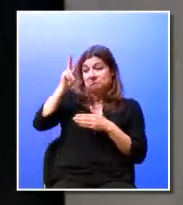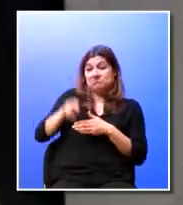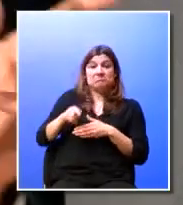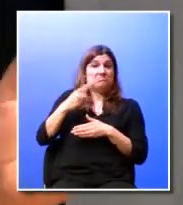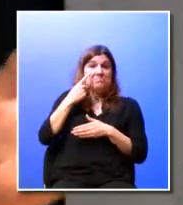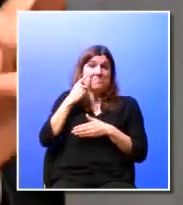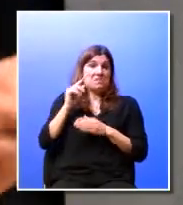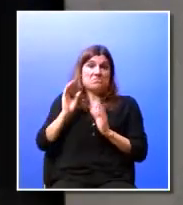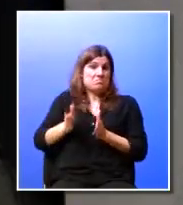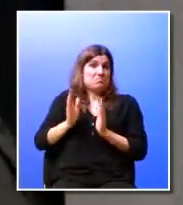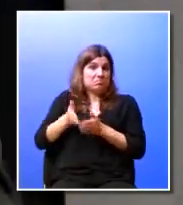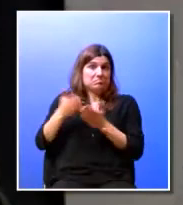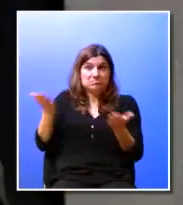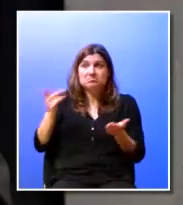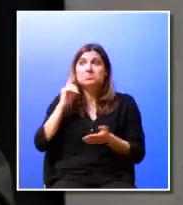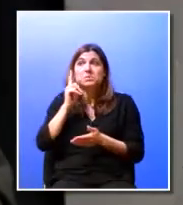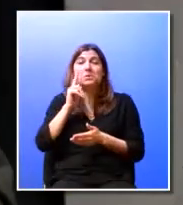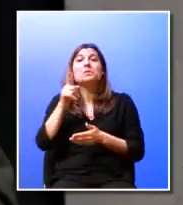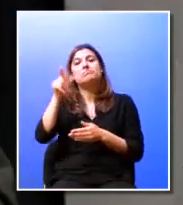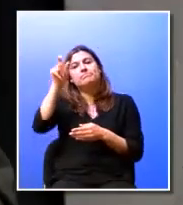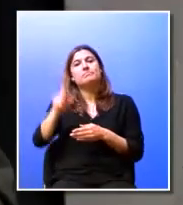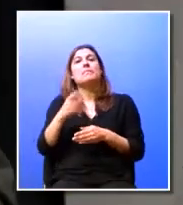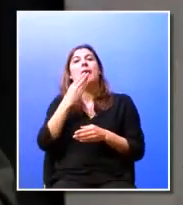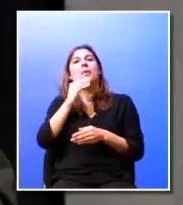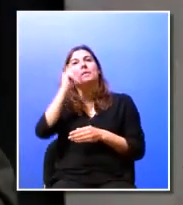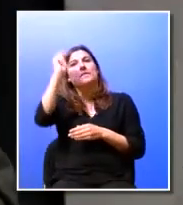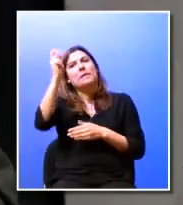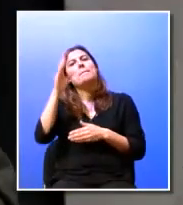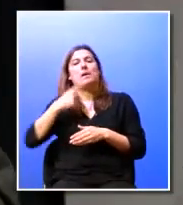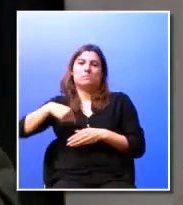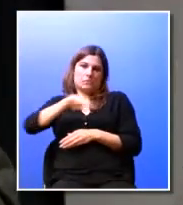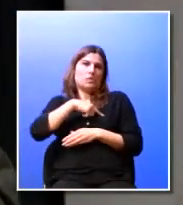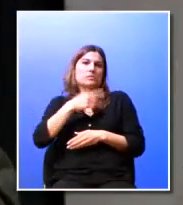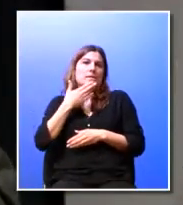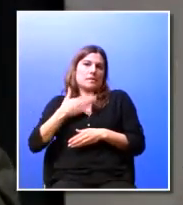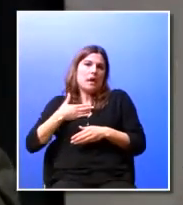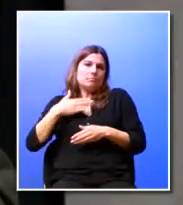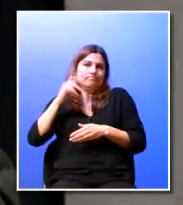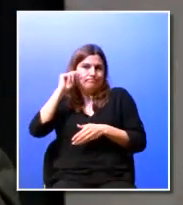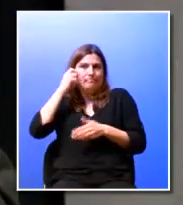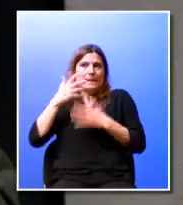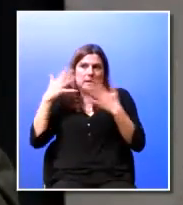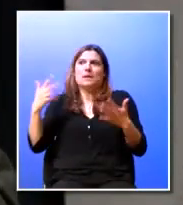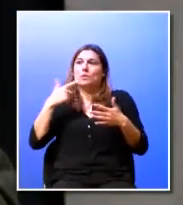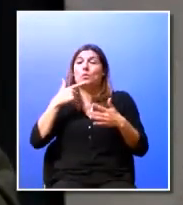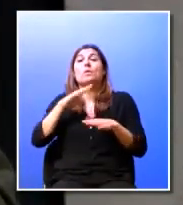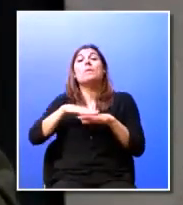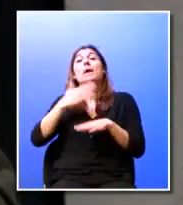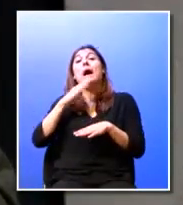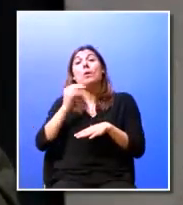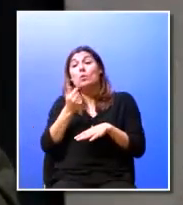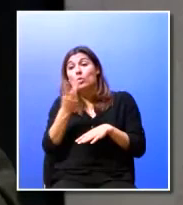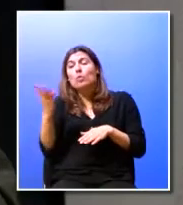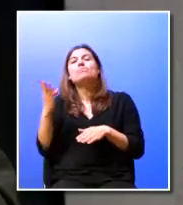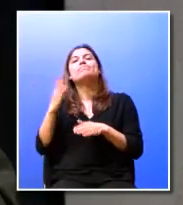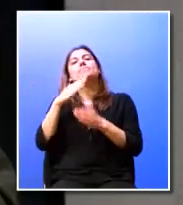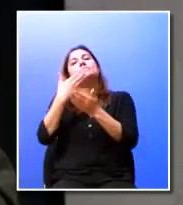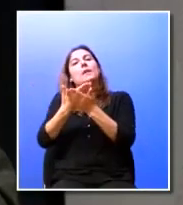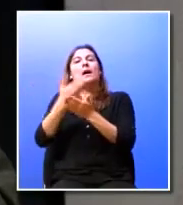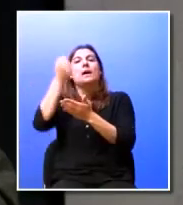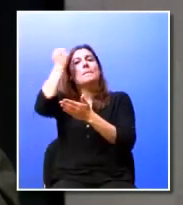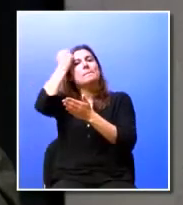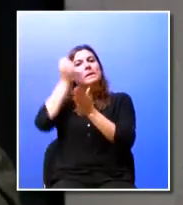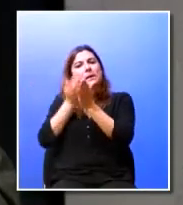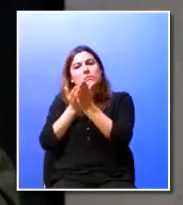ali com reflexo que é uma coisa a nós que nos preocupa muito já tive a oportunidade de dizer que é de facto os alunos não concluem os seus